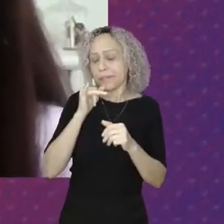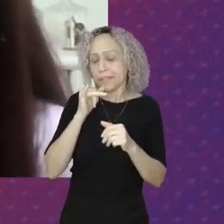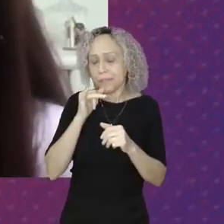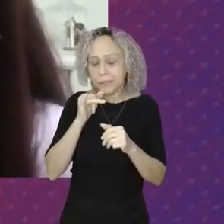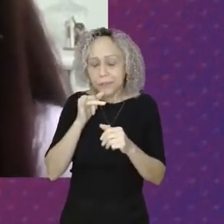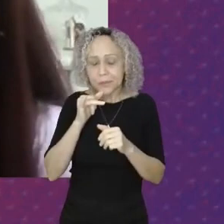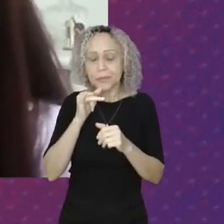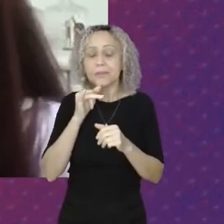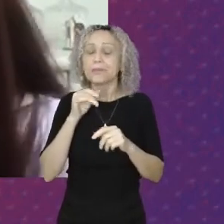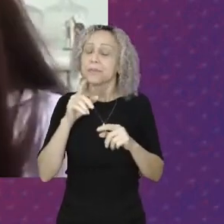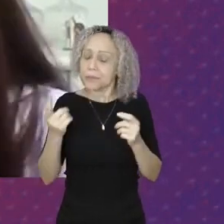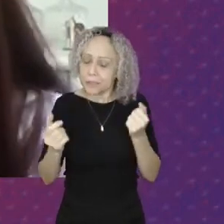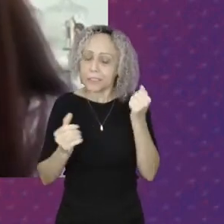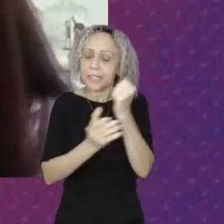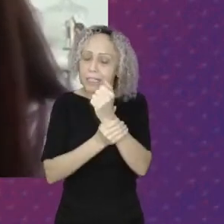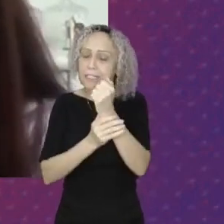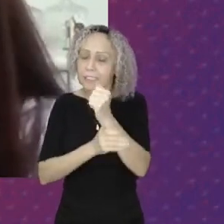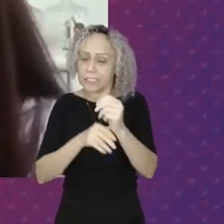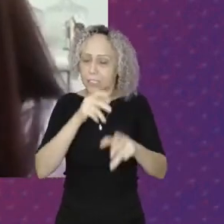públicas E